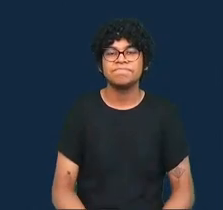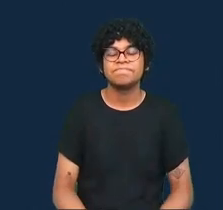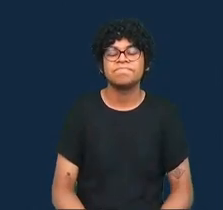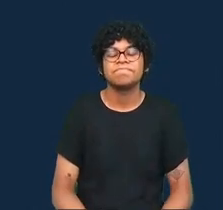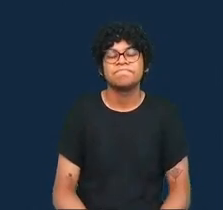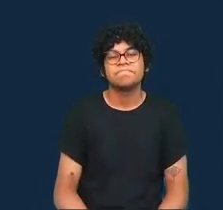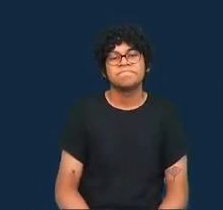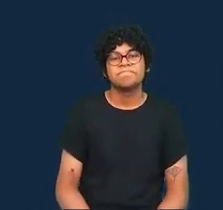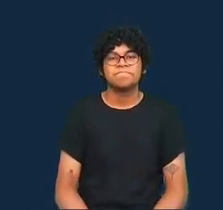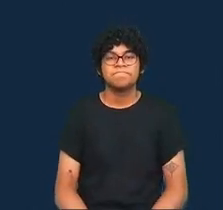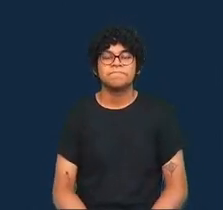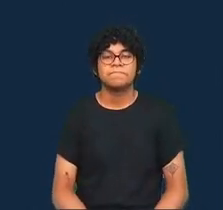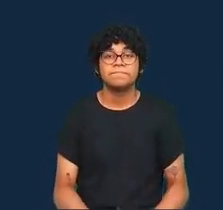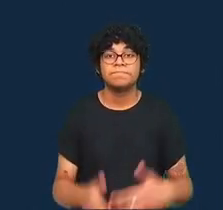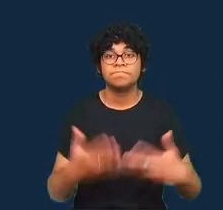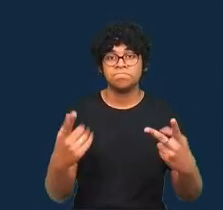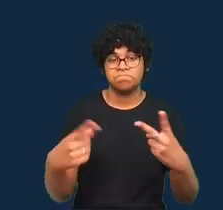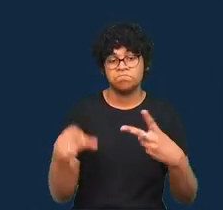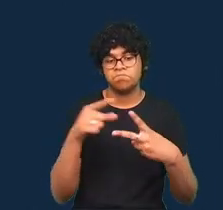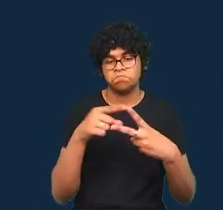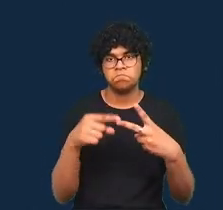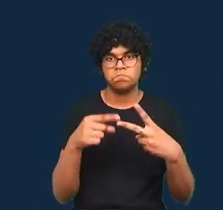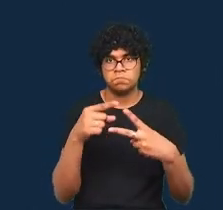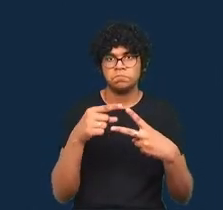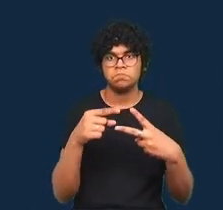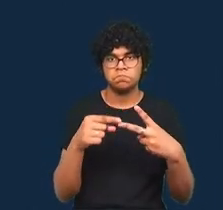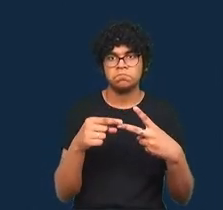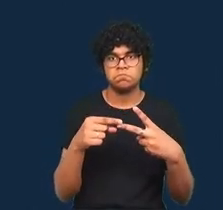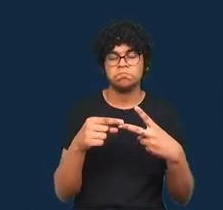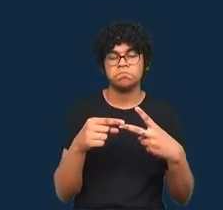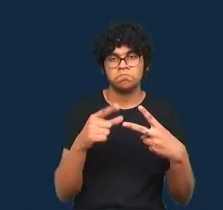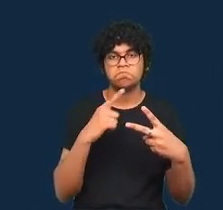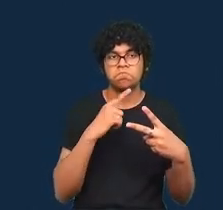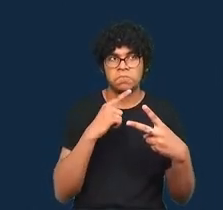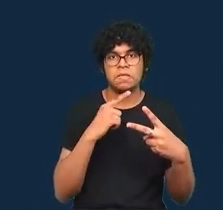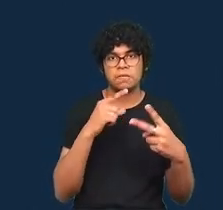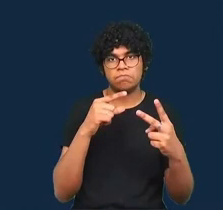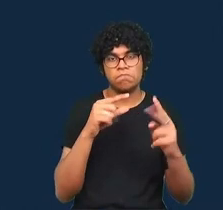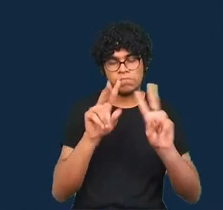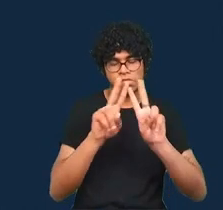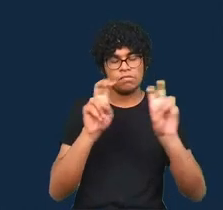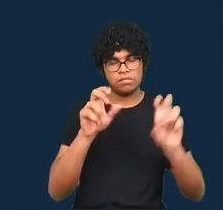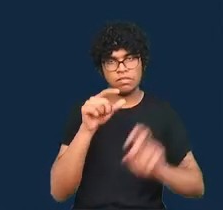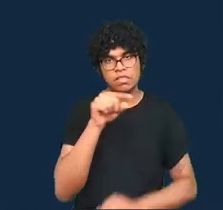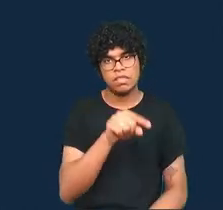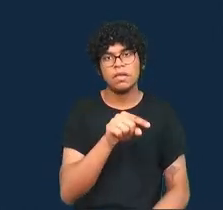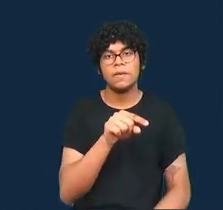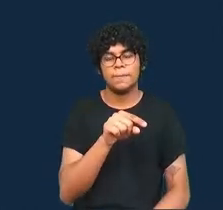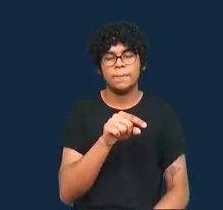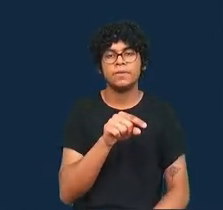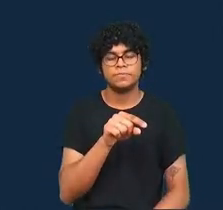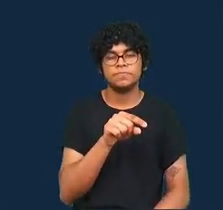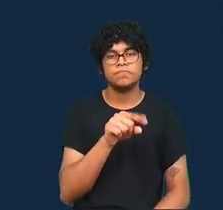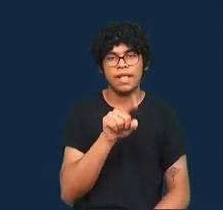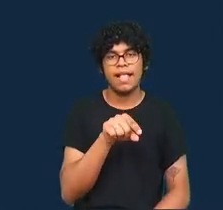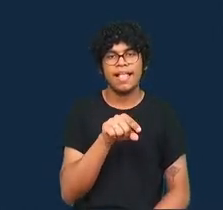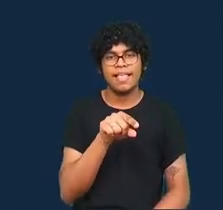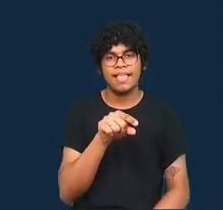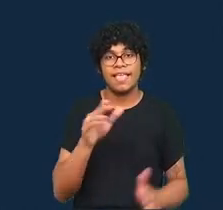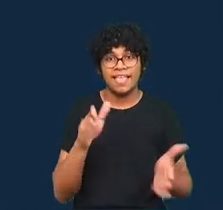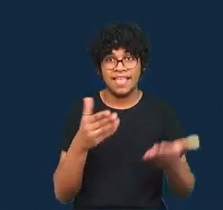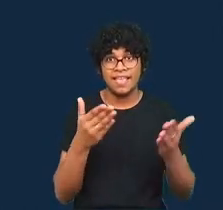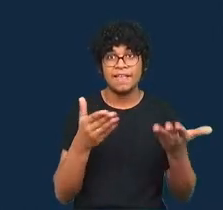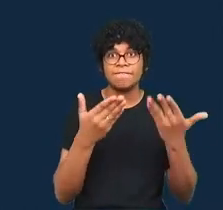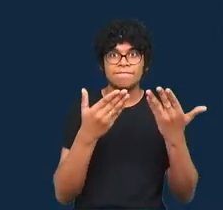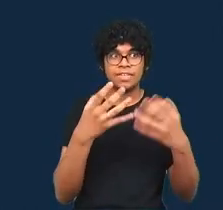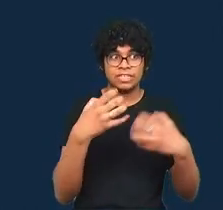então dois aspectos sobre esse princípio que encorajar maneiras